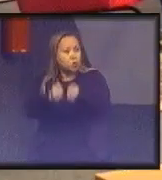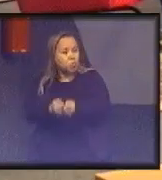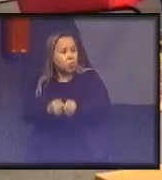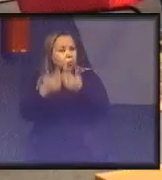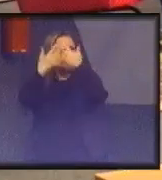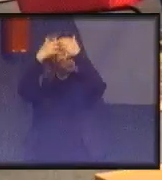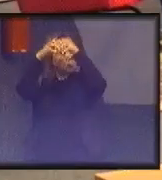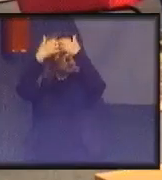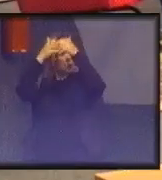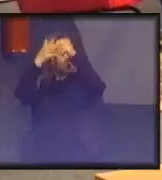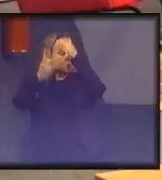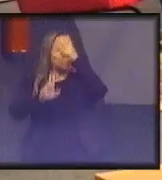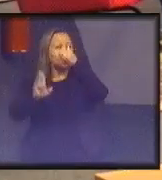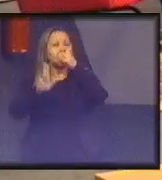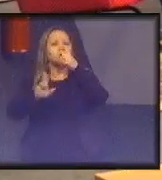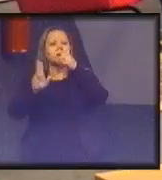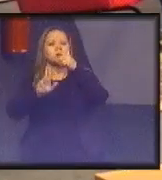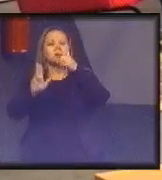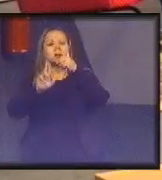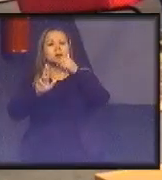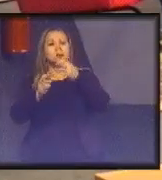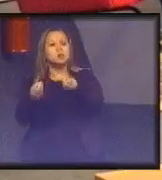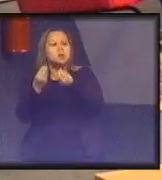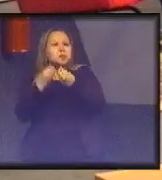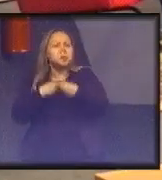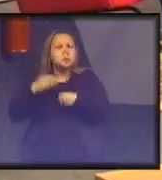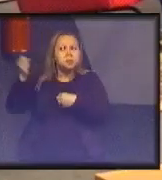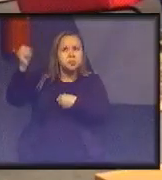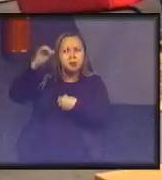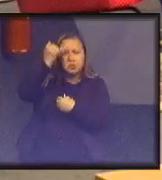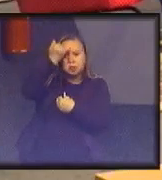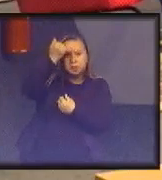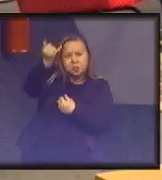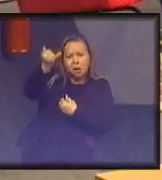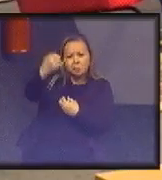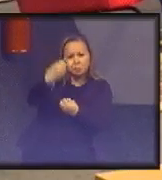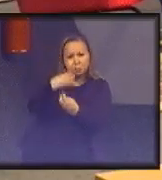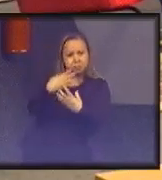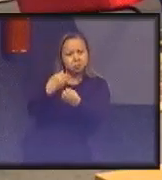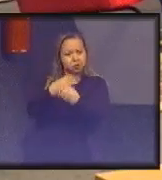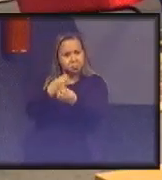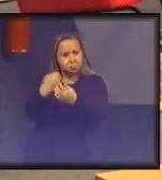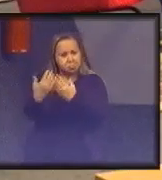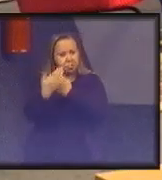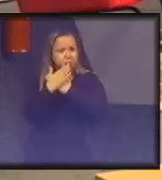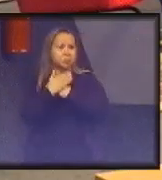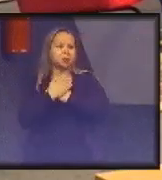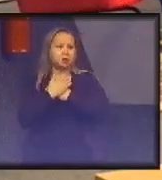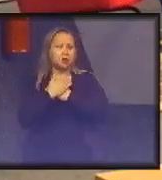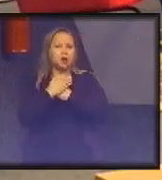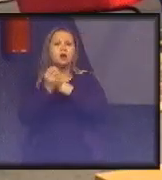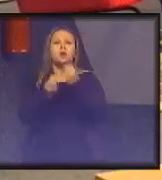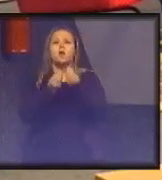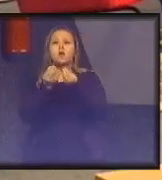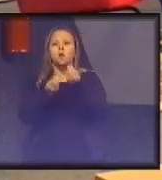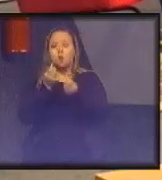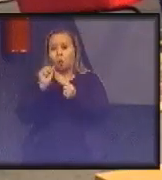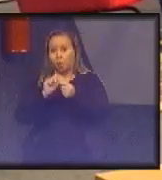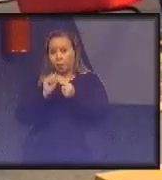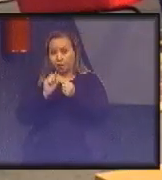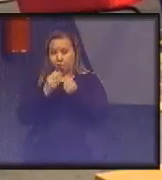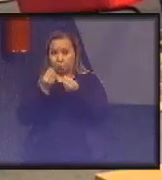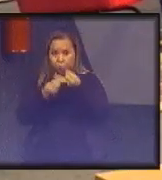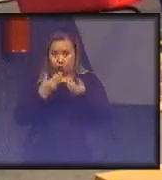Então, se vocês também puderem nos dar alguma luz, alguma orientação, nesse sentido, como é que eu faço? Como é que os